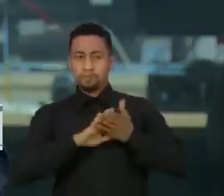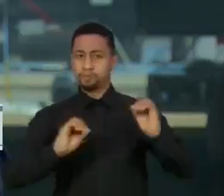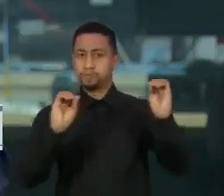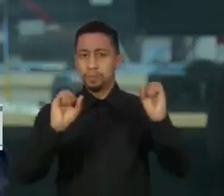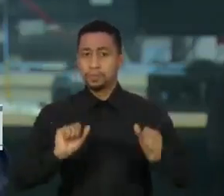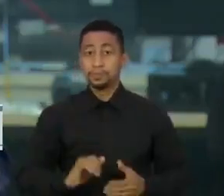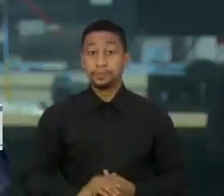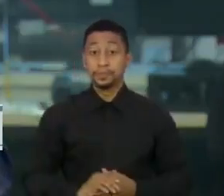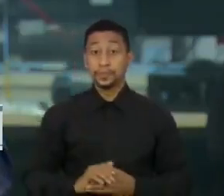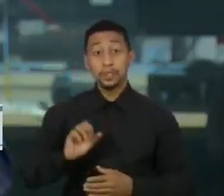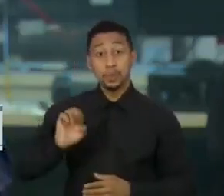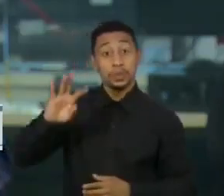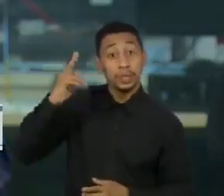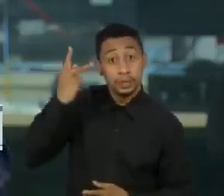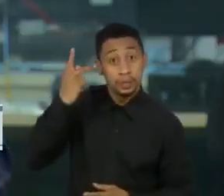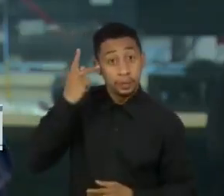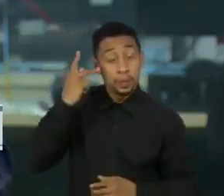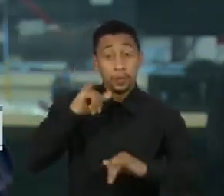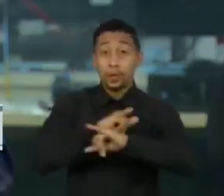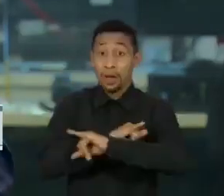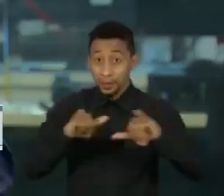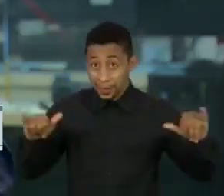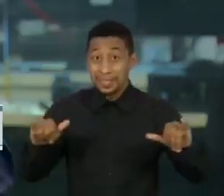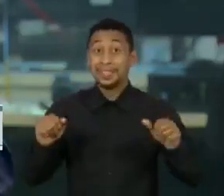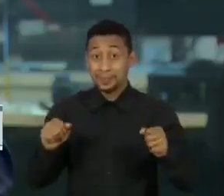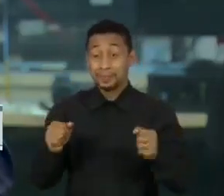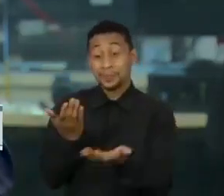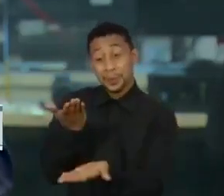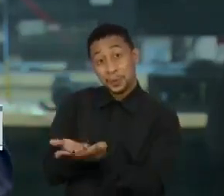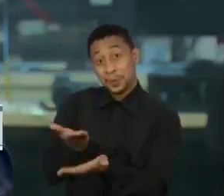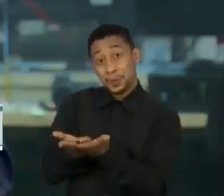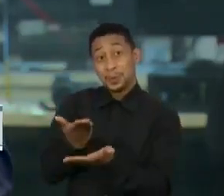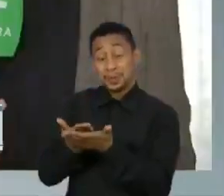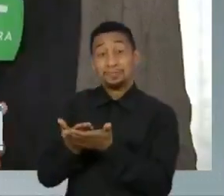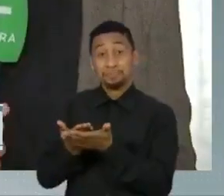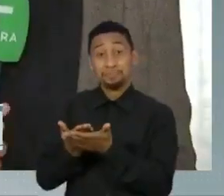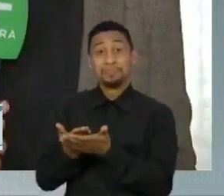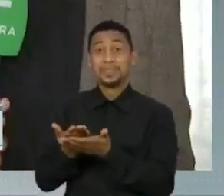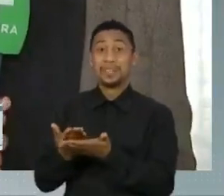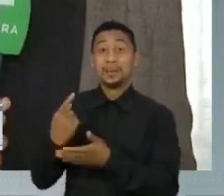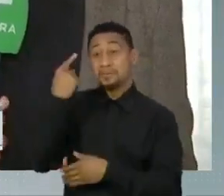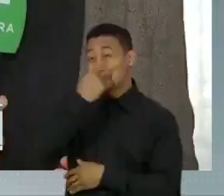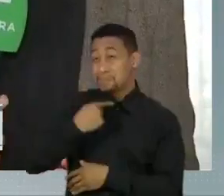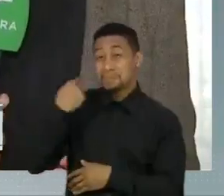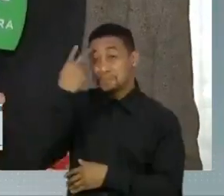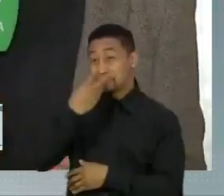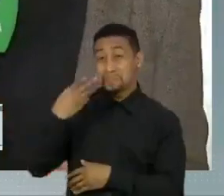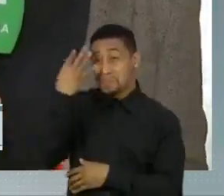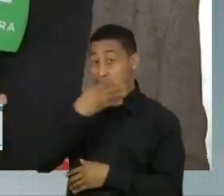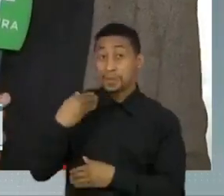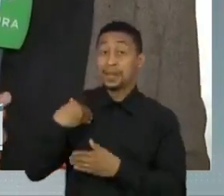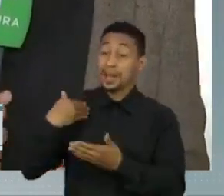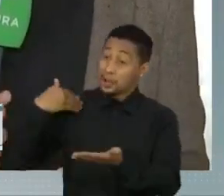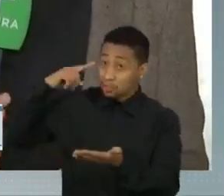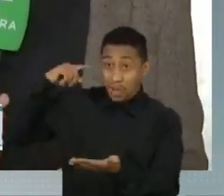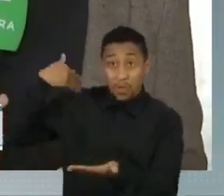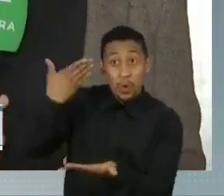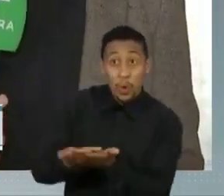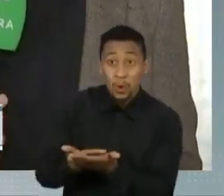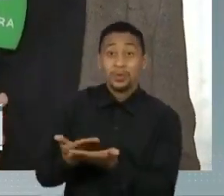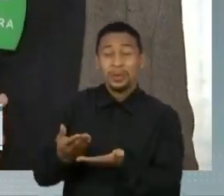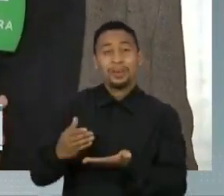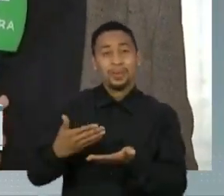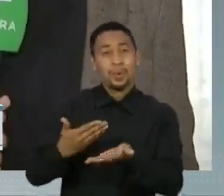O Estado de São Paulo anuncia a ampliação do ensino integral no ano que vem. A repórter Adriana Simino tem as informações. Boa tarde, Adriana.